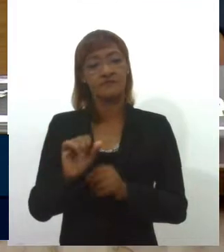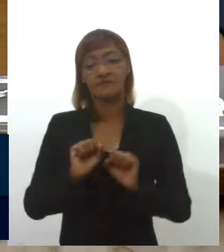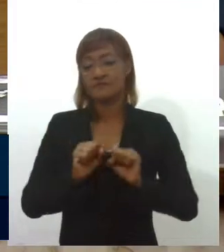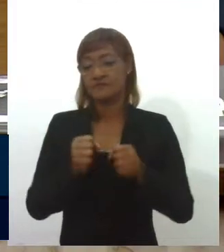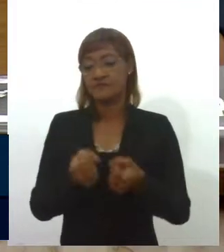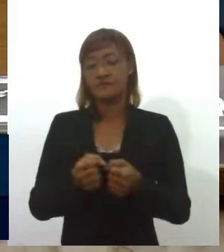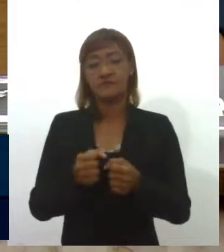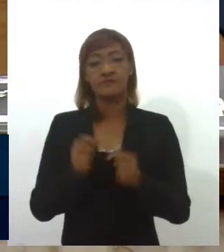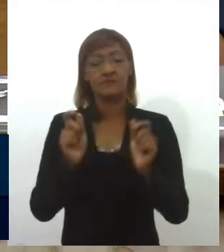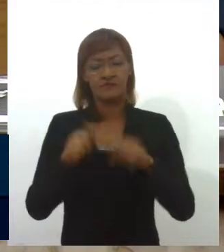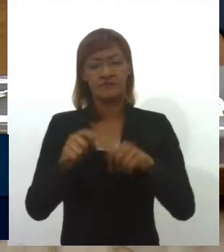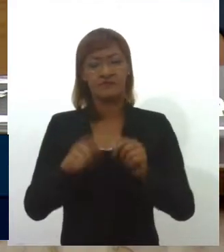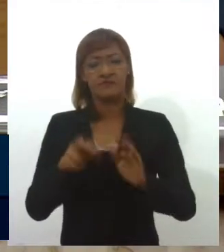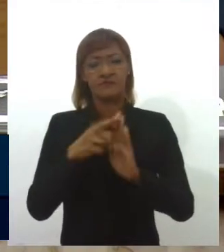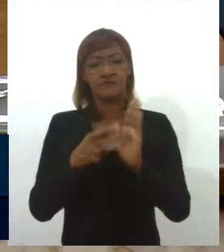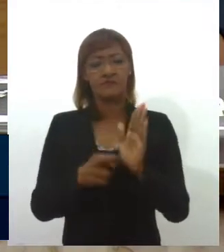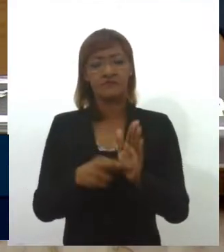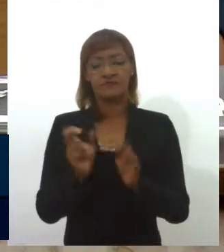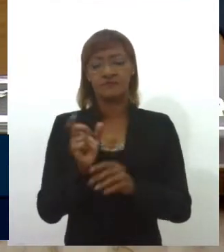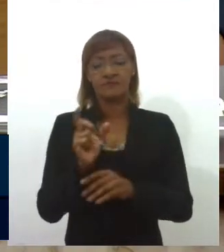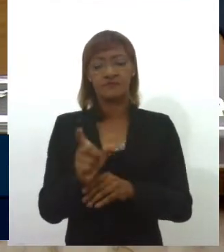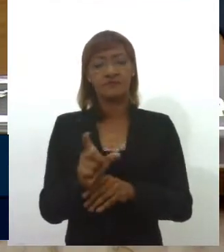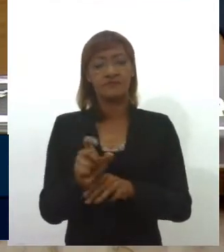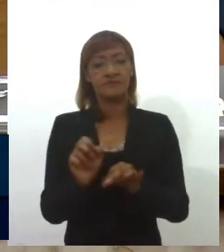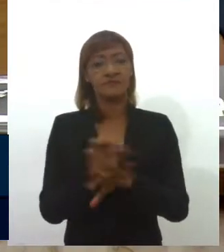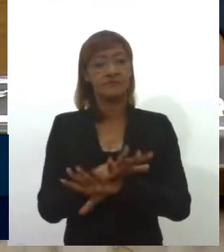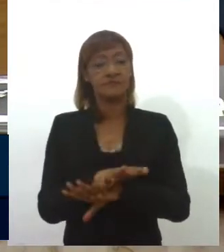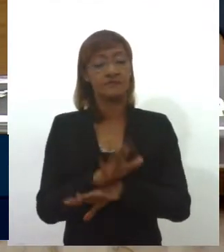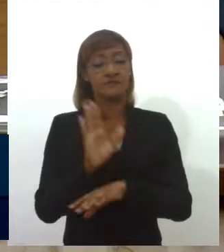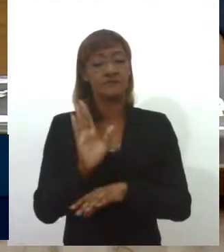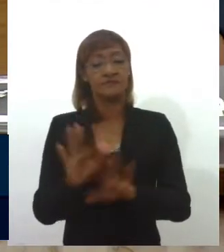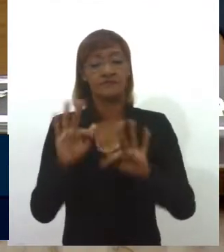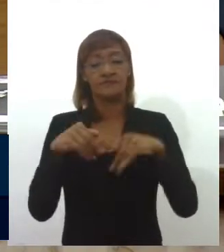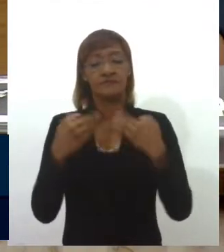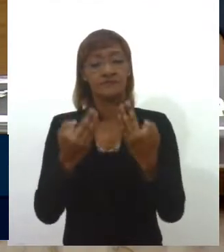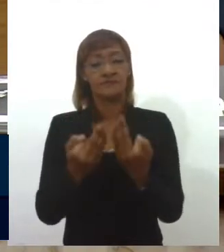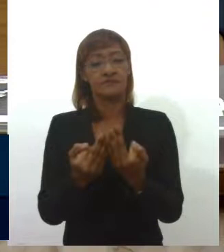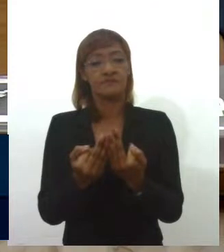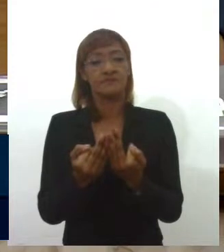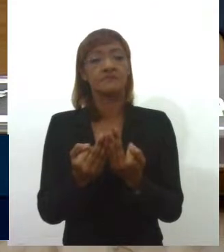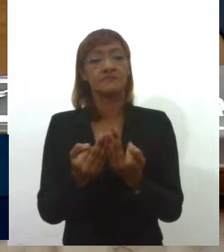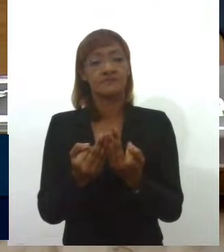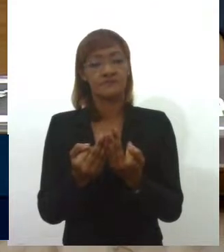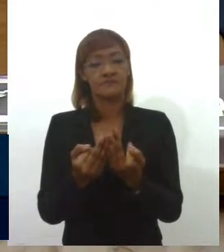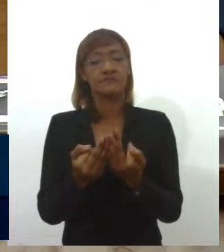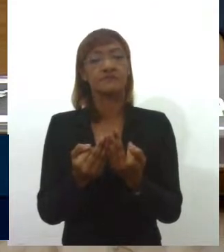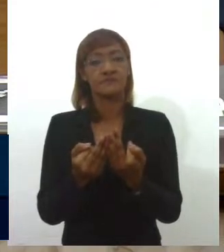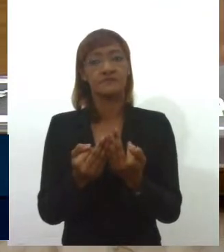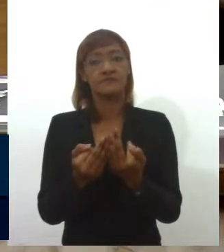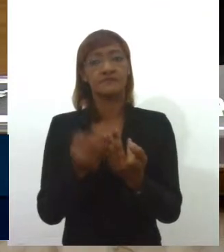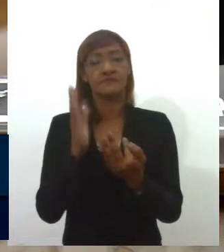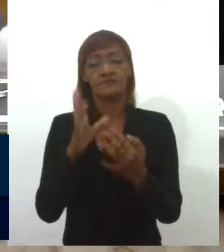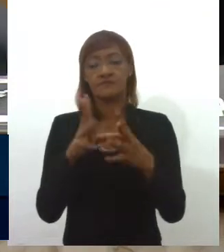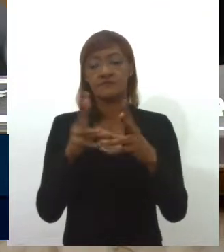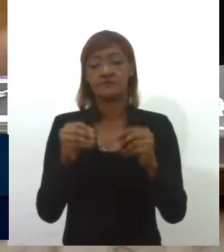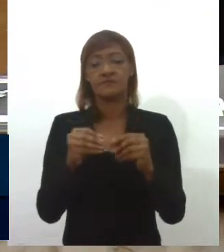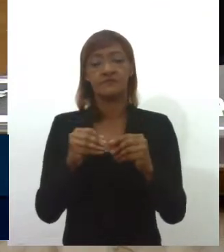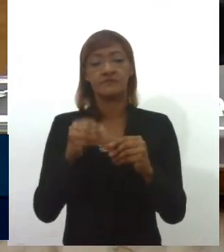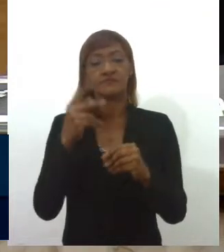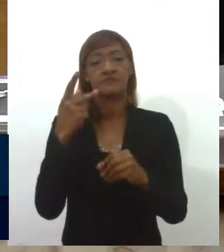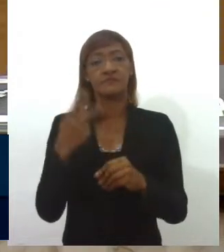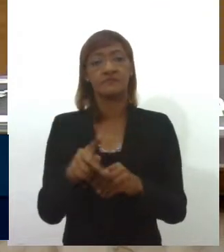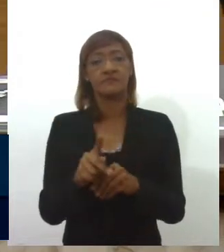a criação do cartão prontidão para familiares de pessoas desaparecidas no âmbito do Estado de Sergipe.